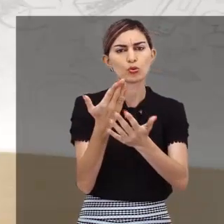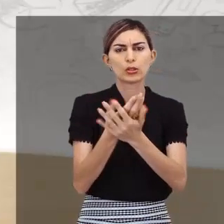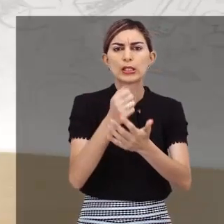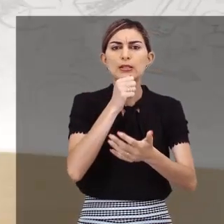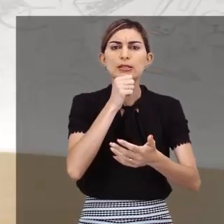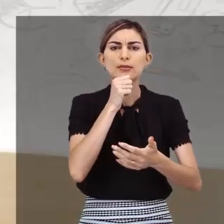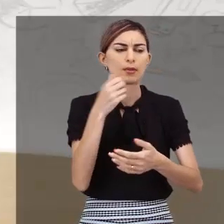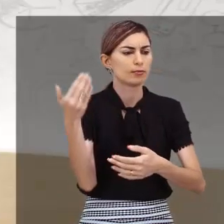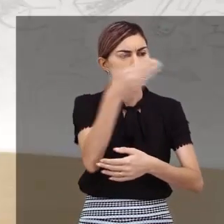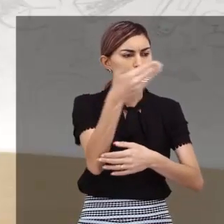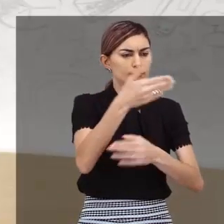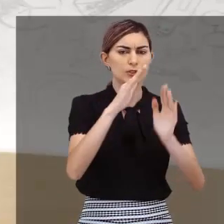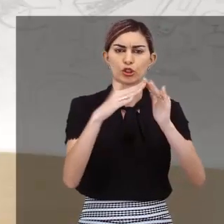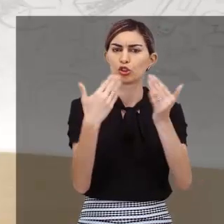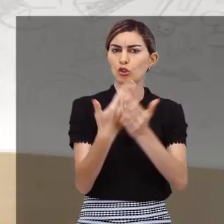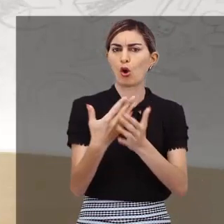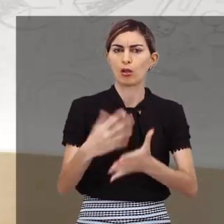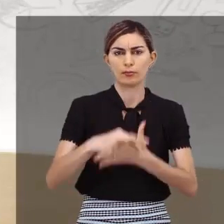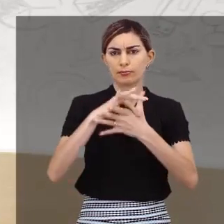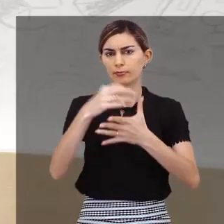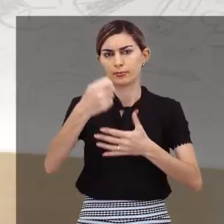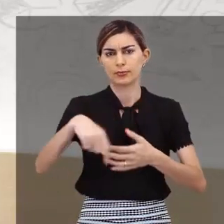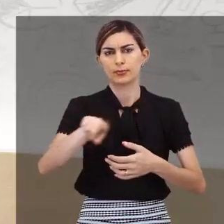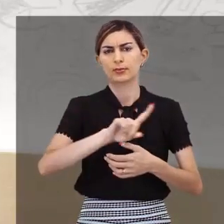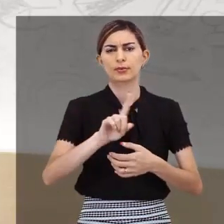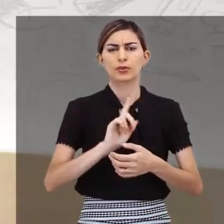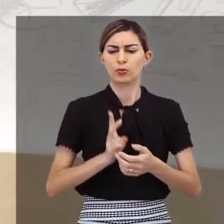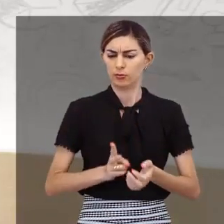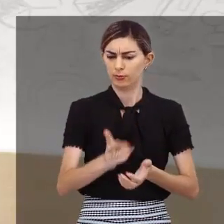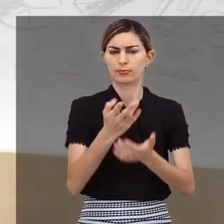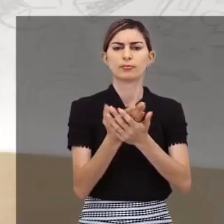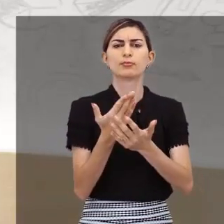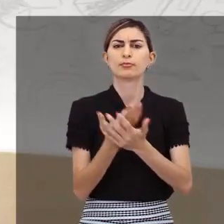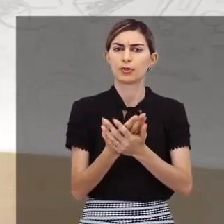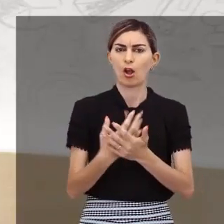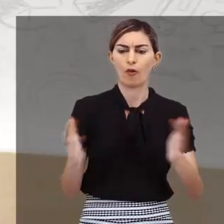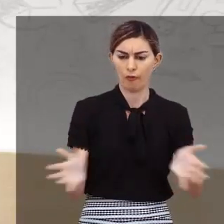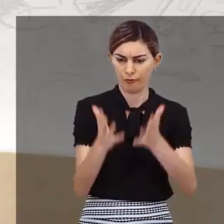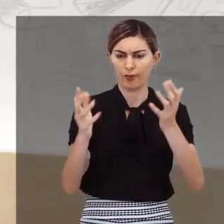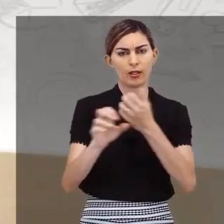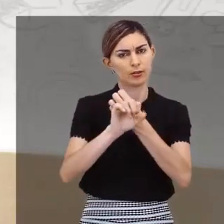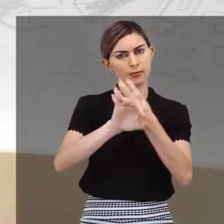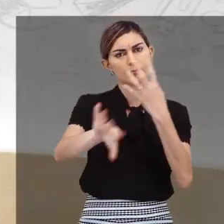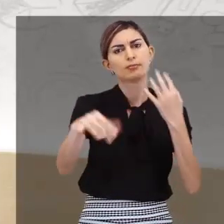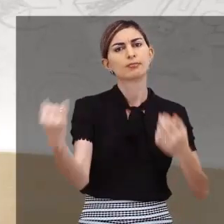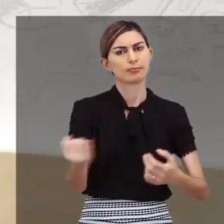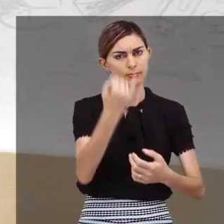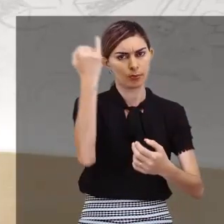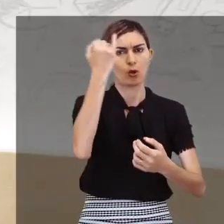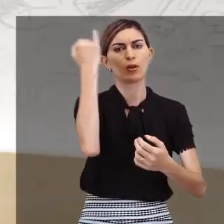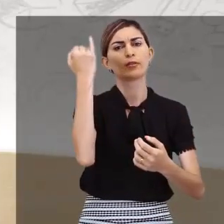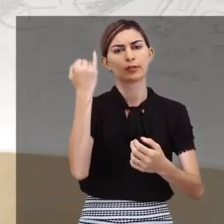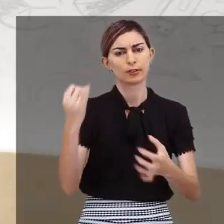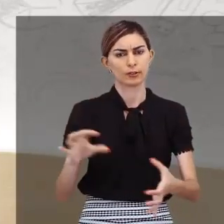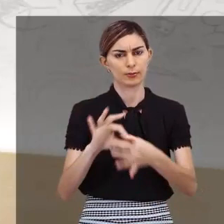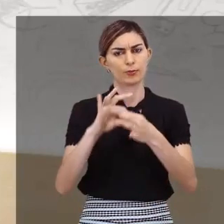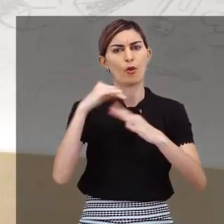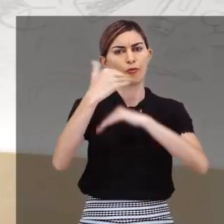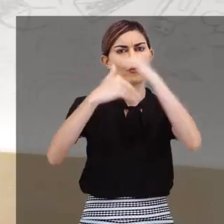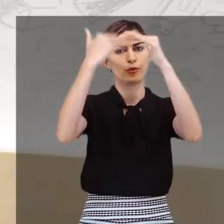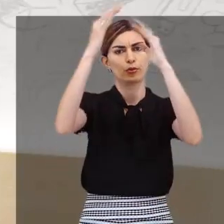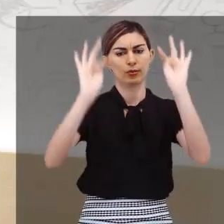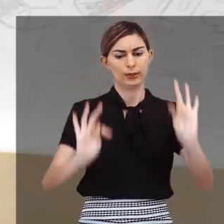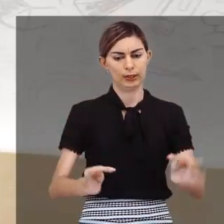A oferta da modalidade de educação à distância tem se tornado uma importante aliada à evolução da